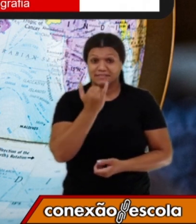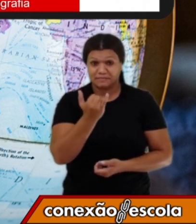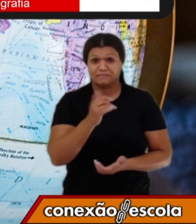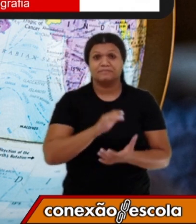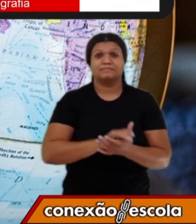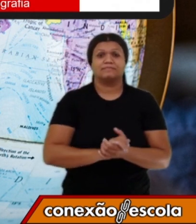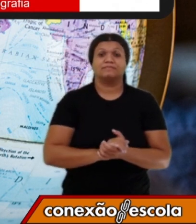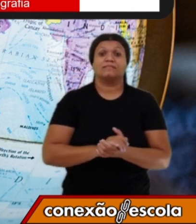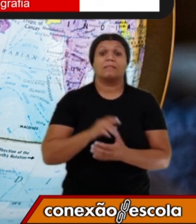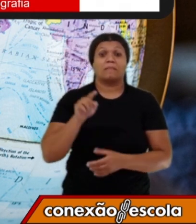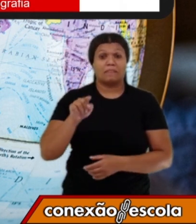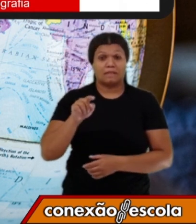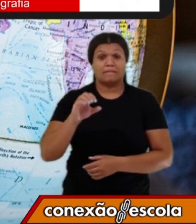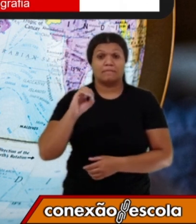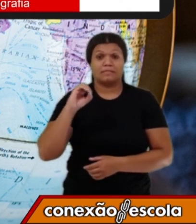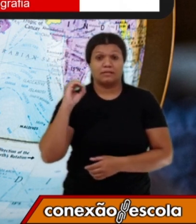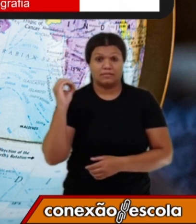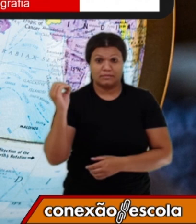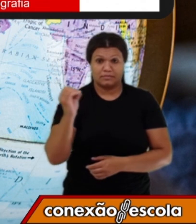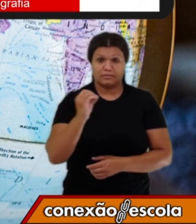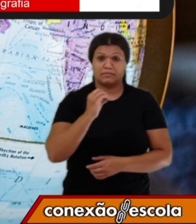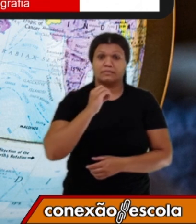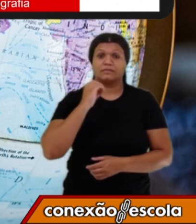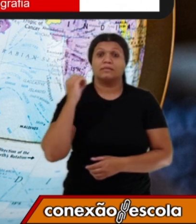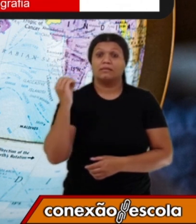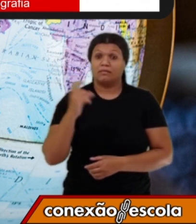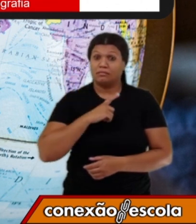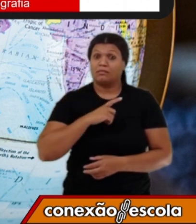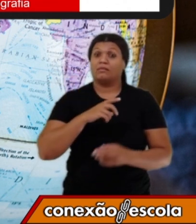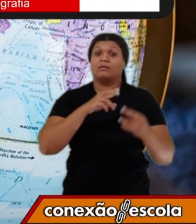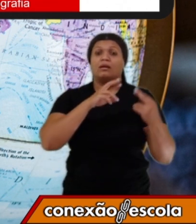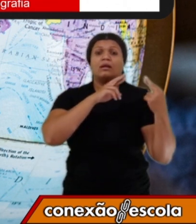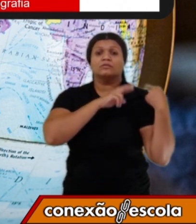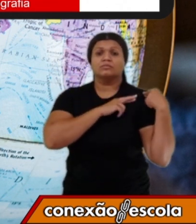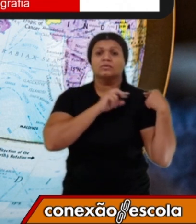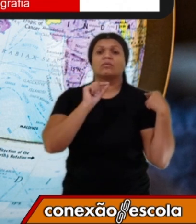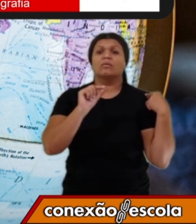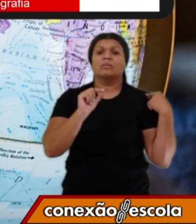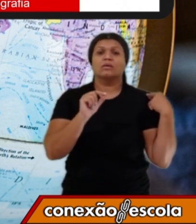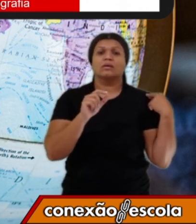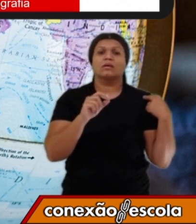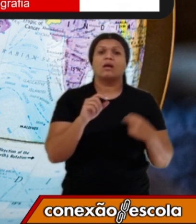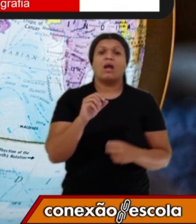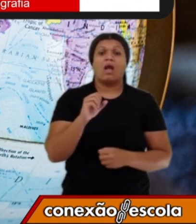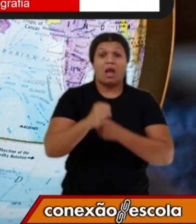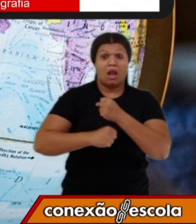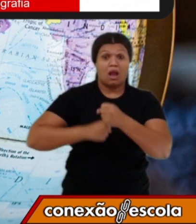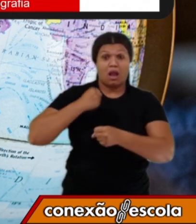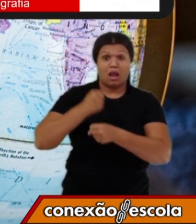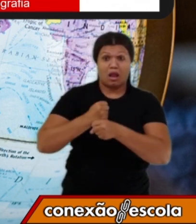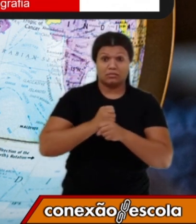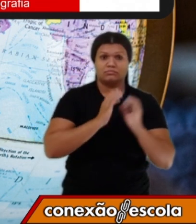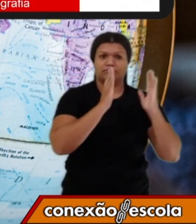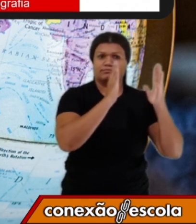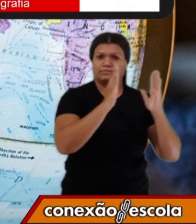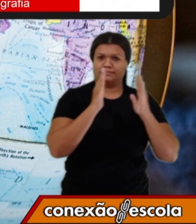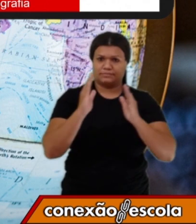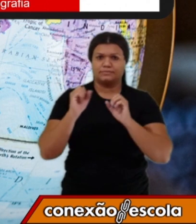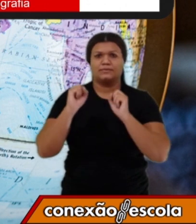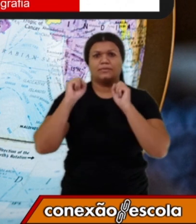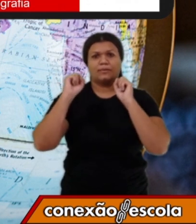Enquanto a translação é responsável pelas estações do ano. Certinho?